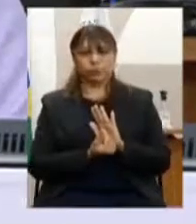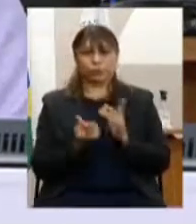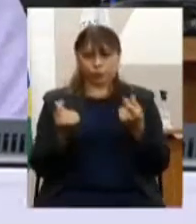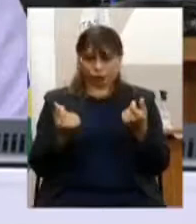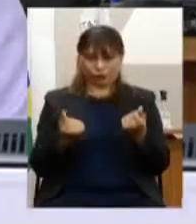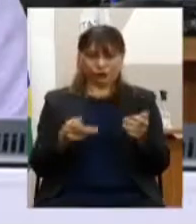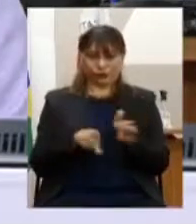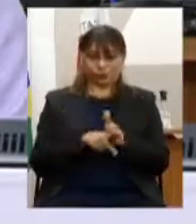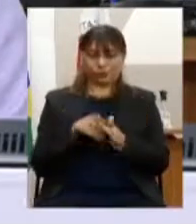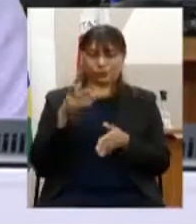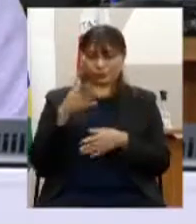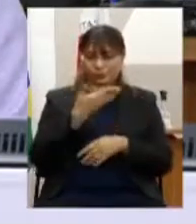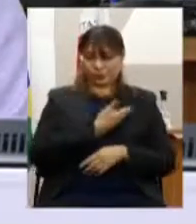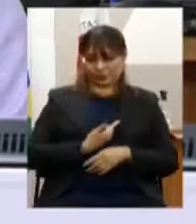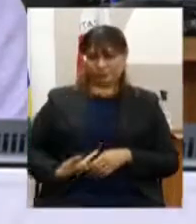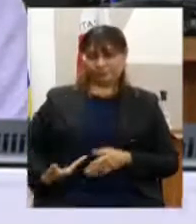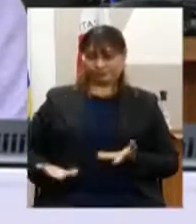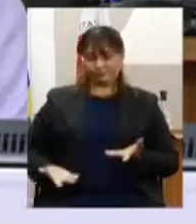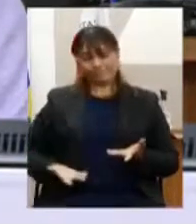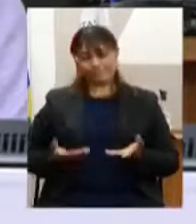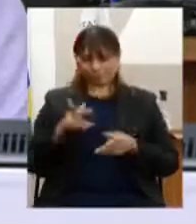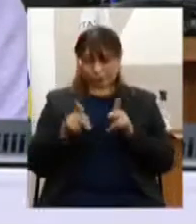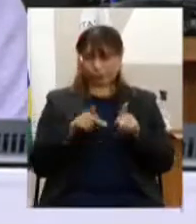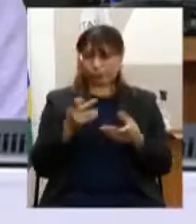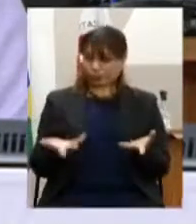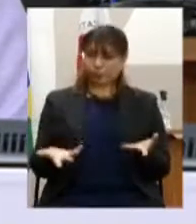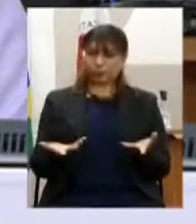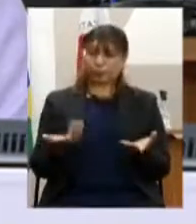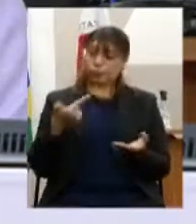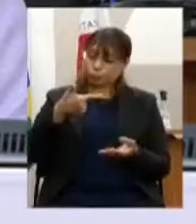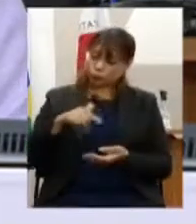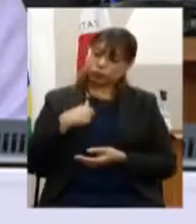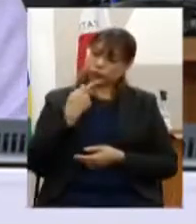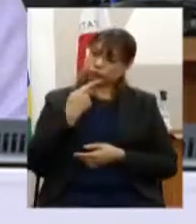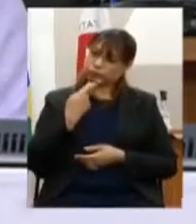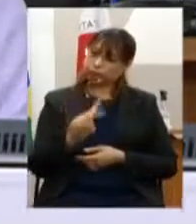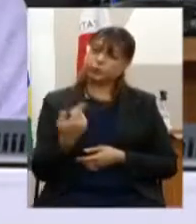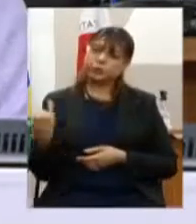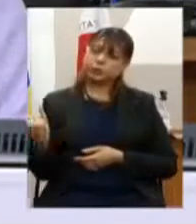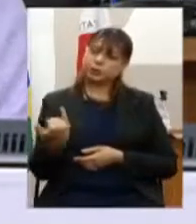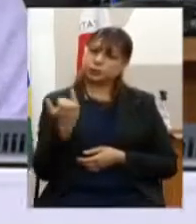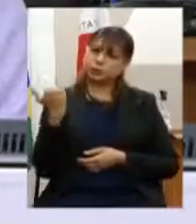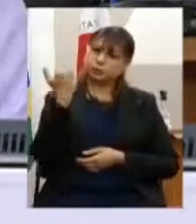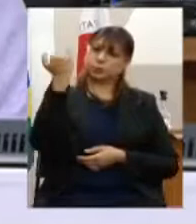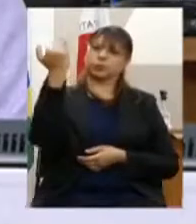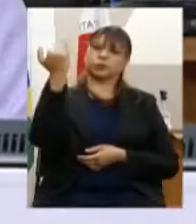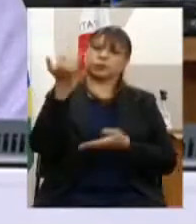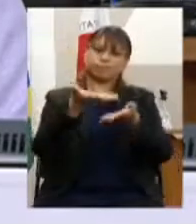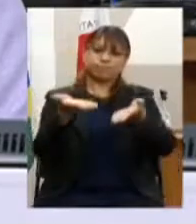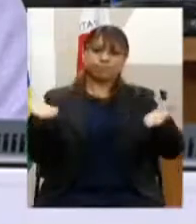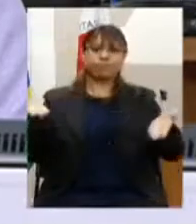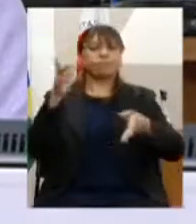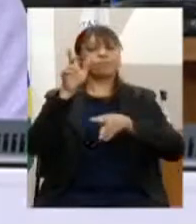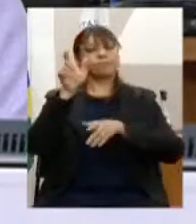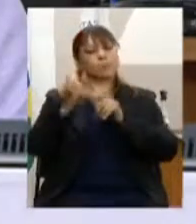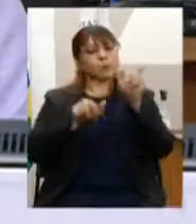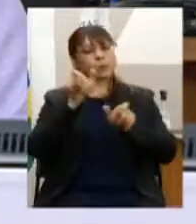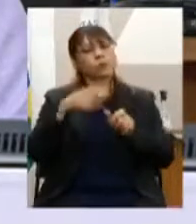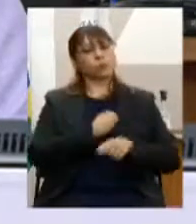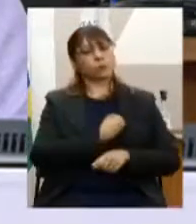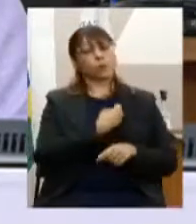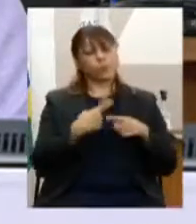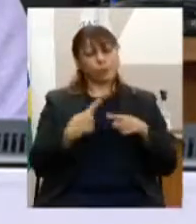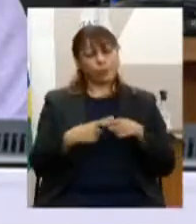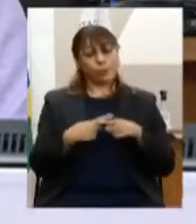eu mais uma vez eu venho destacar a importância dessa participação dos cidadãos, porque, afinal, o